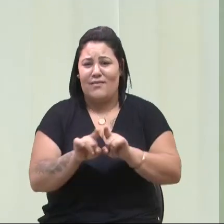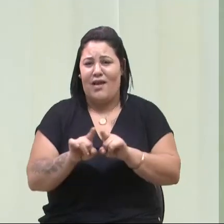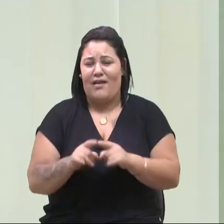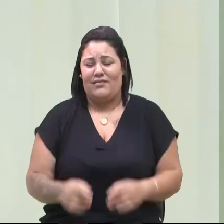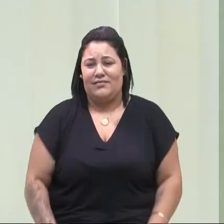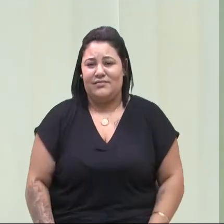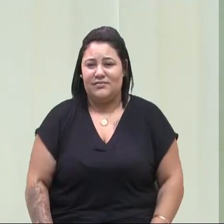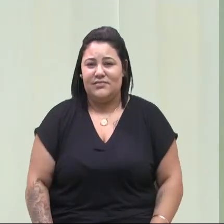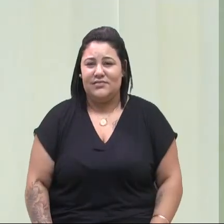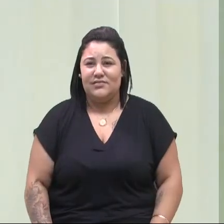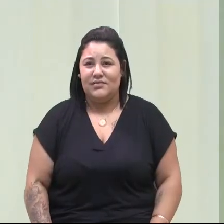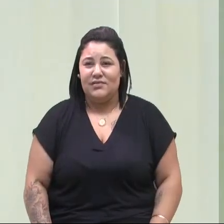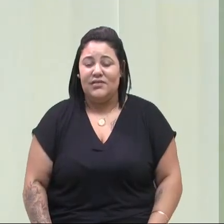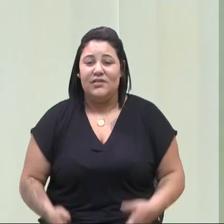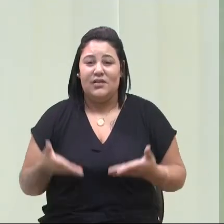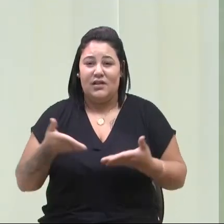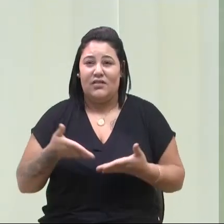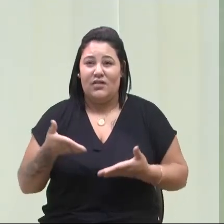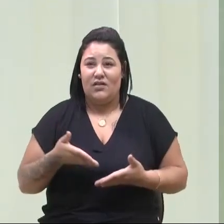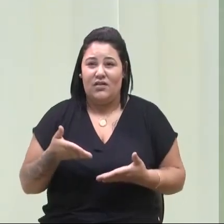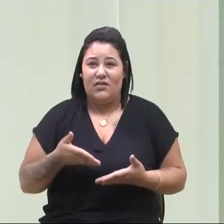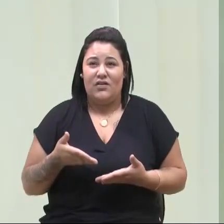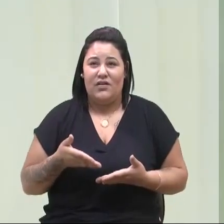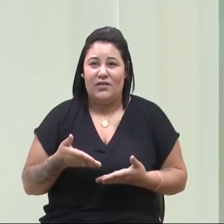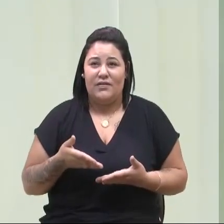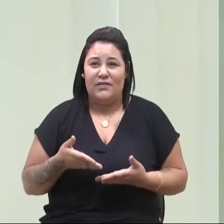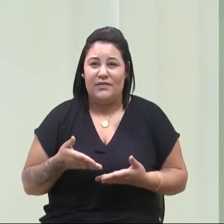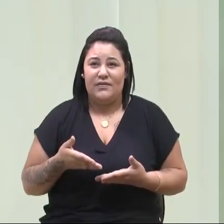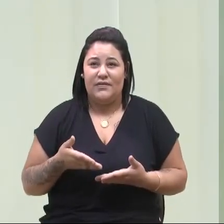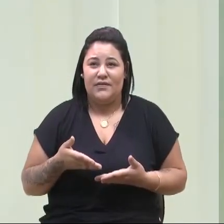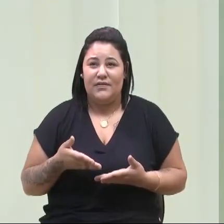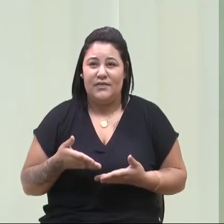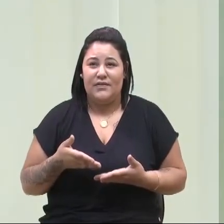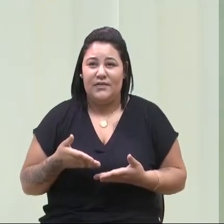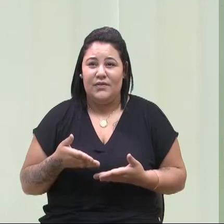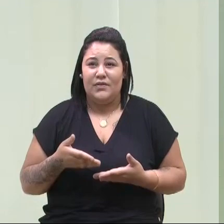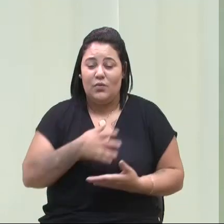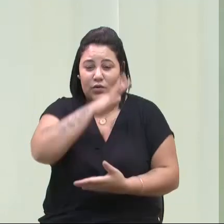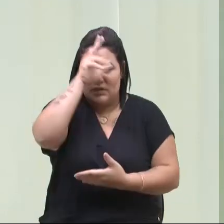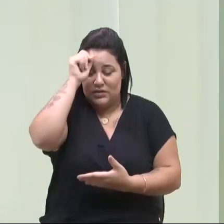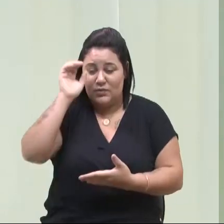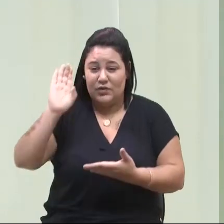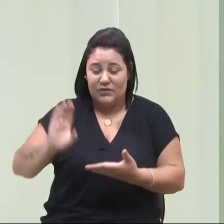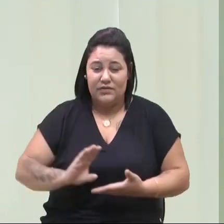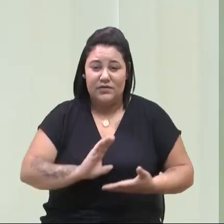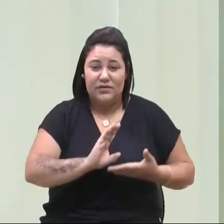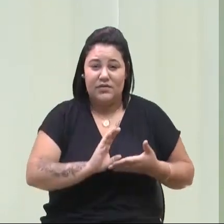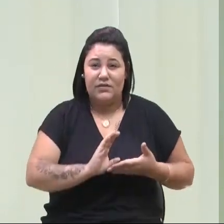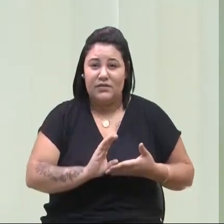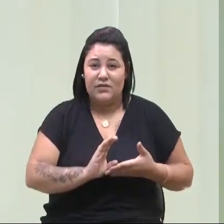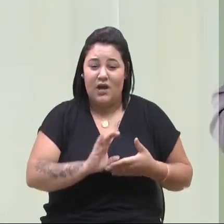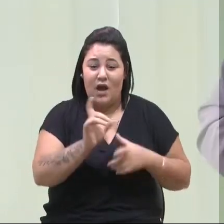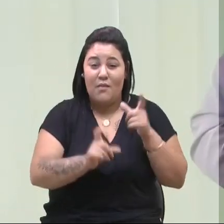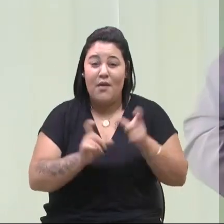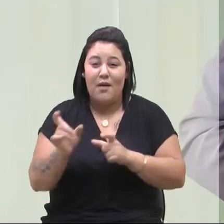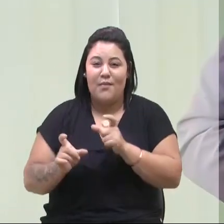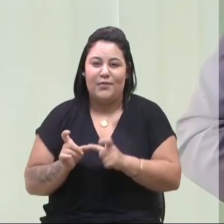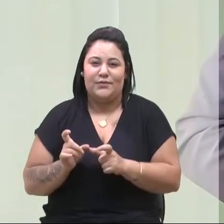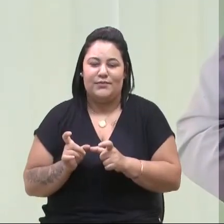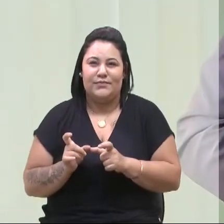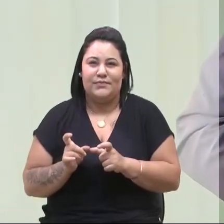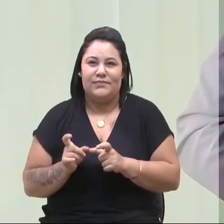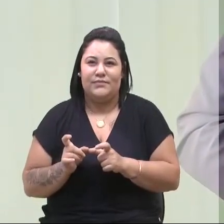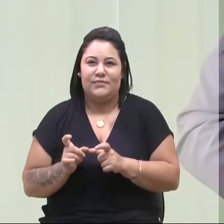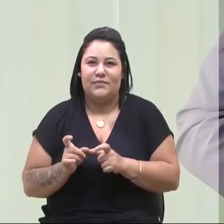esse 1,80 que o município está subsidiando o cidadão, o cidadão, não é a Vizate, é um gás por